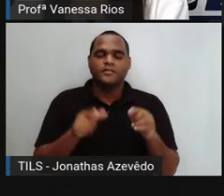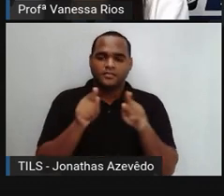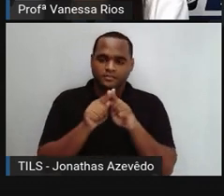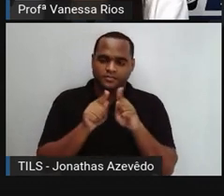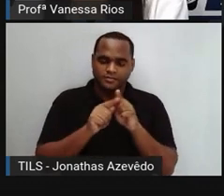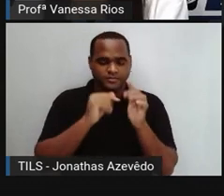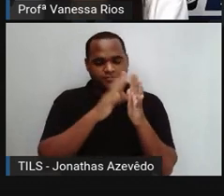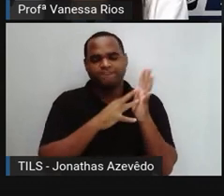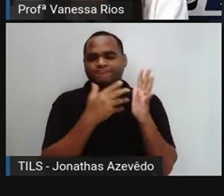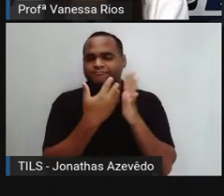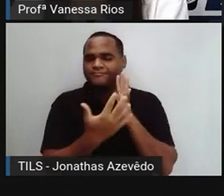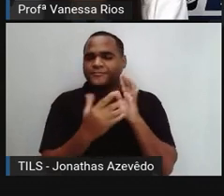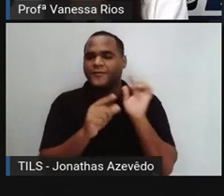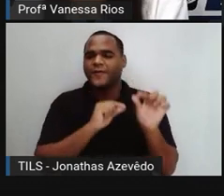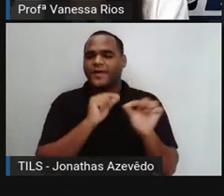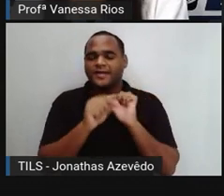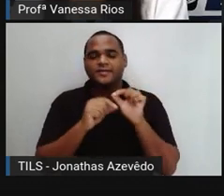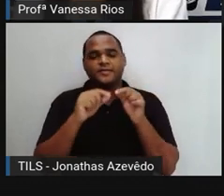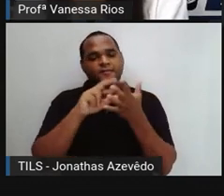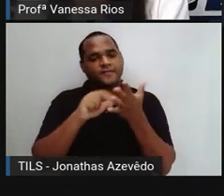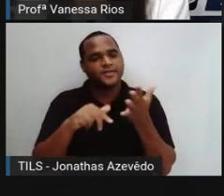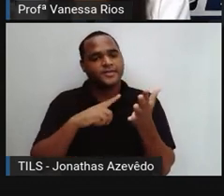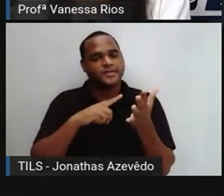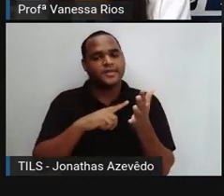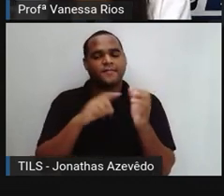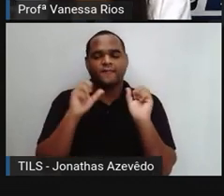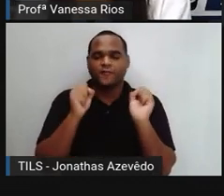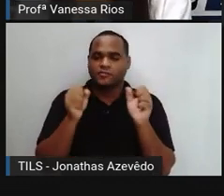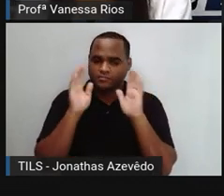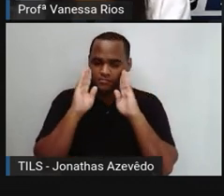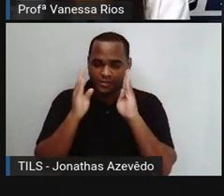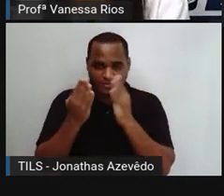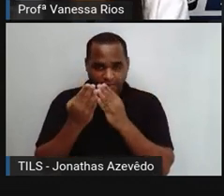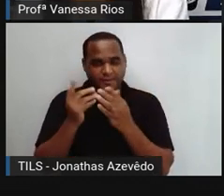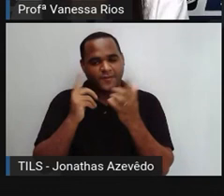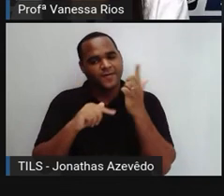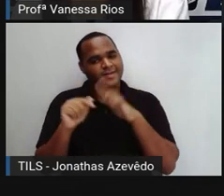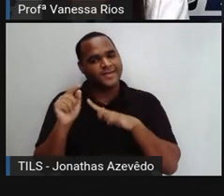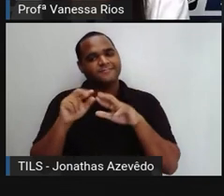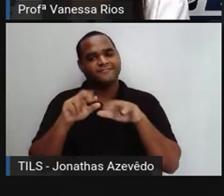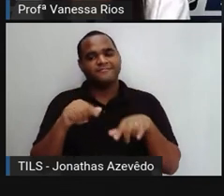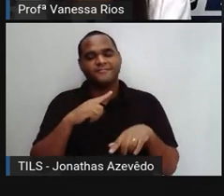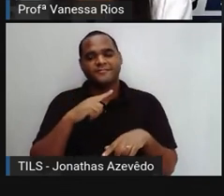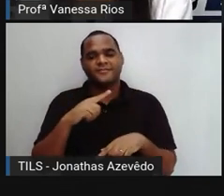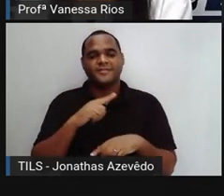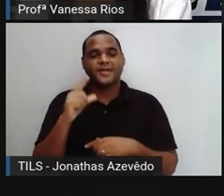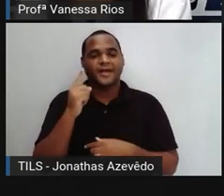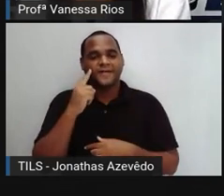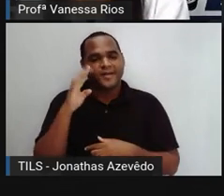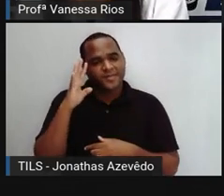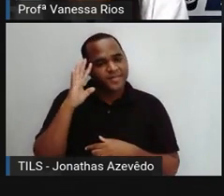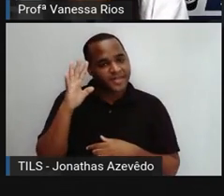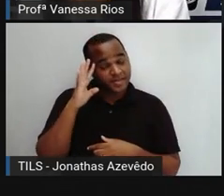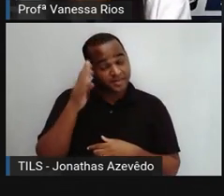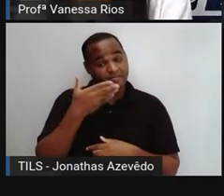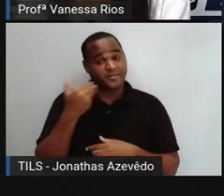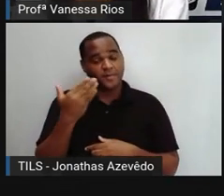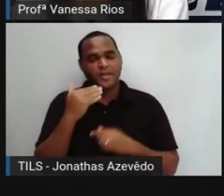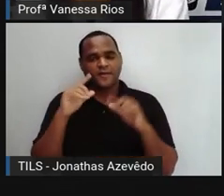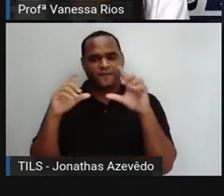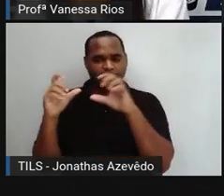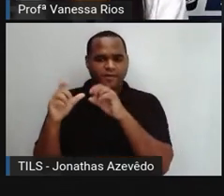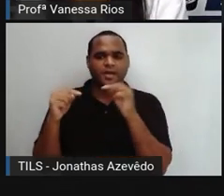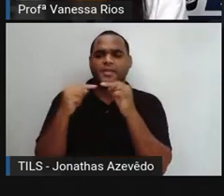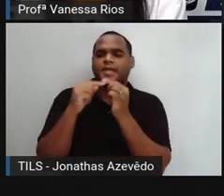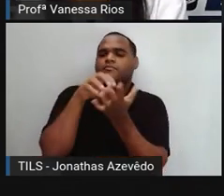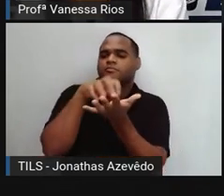se cruzam, aí são os pontos onde a gente deve focar aquilo que a gente quer fotografar. Quando a gente pensa aí a melhor fotografia é aquilo que